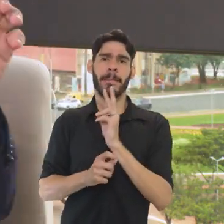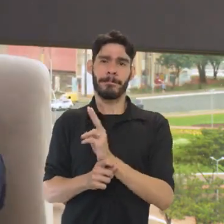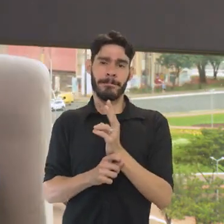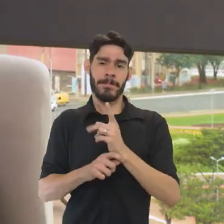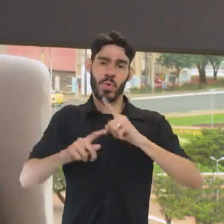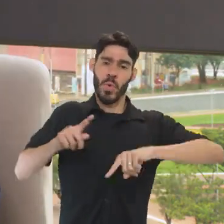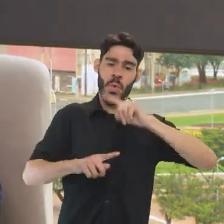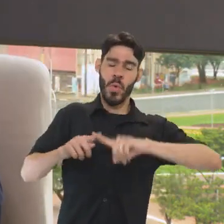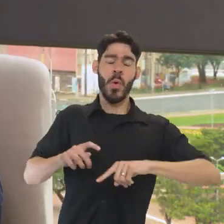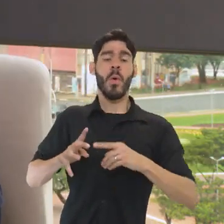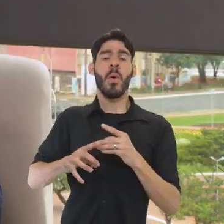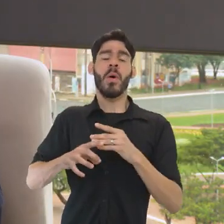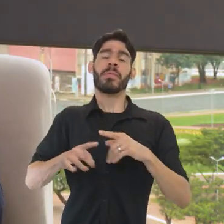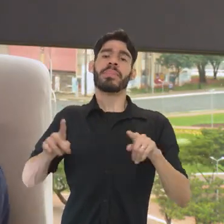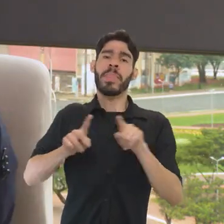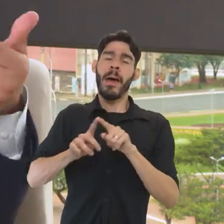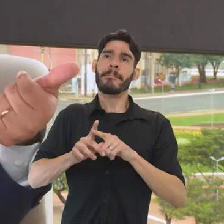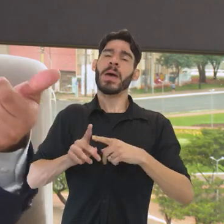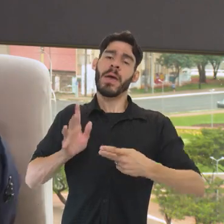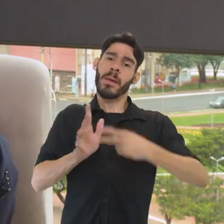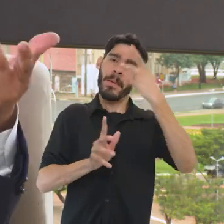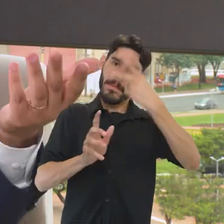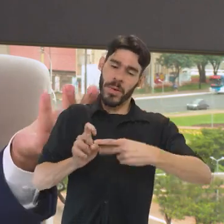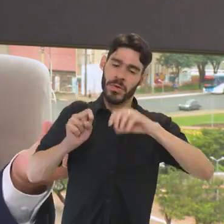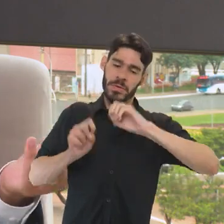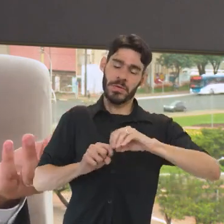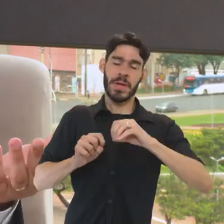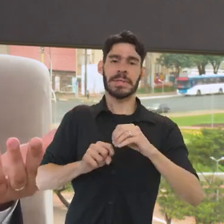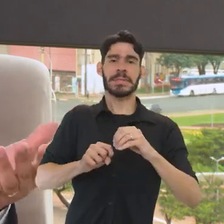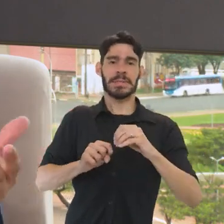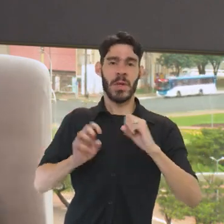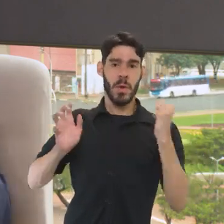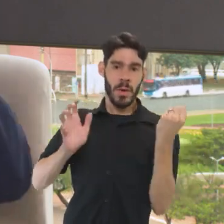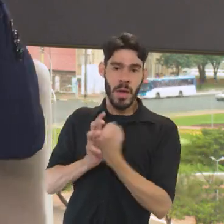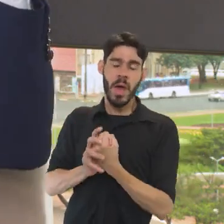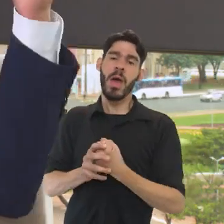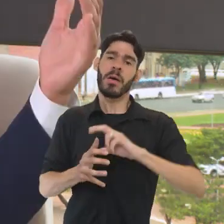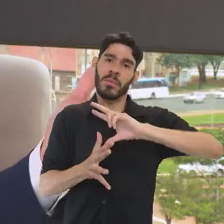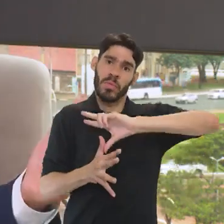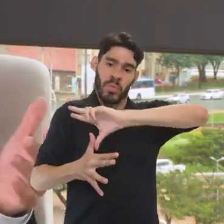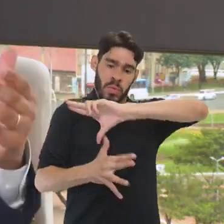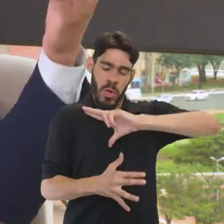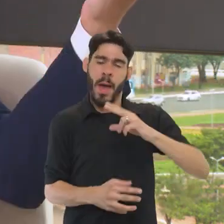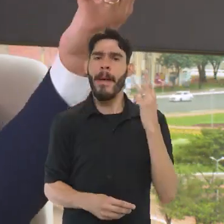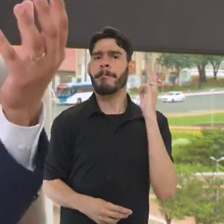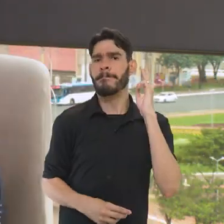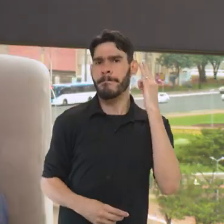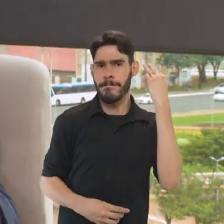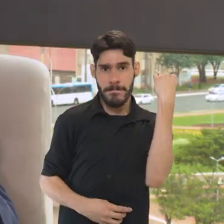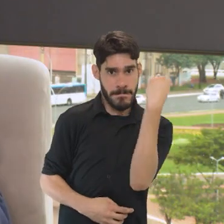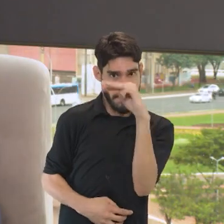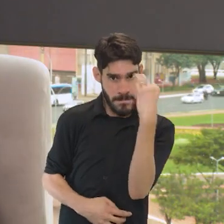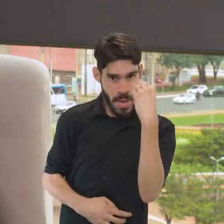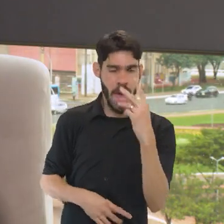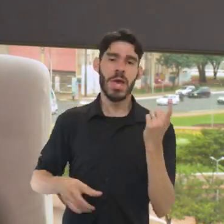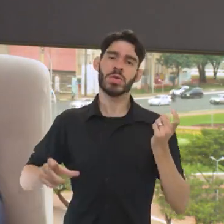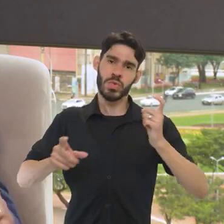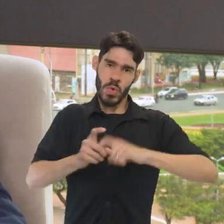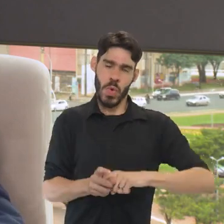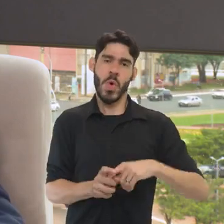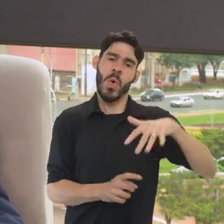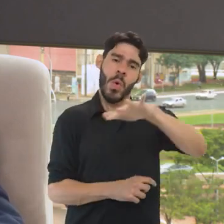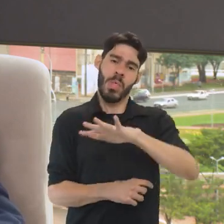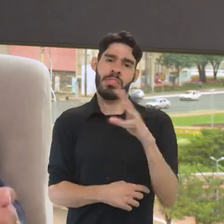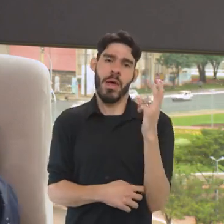imaterial, também em alguns projetos de educação patrimonial. A gente interage muito com os países do Mercosul, da América Latina, de forma geral. O México é um grande parceiro do